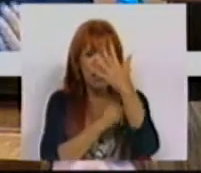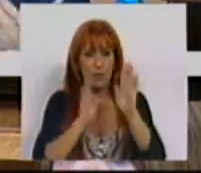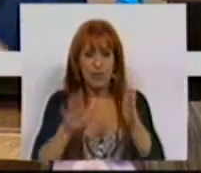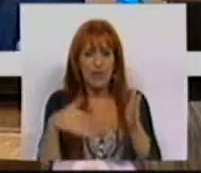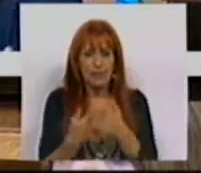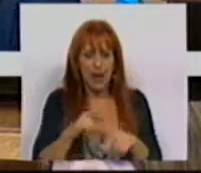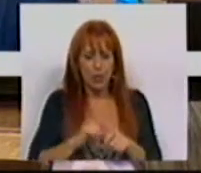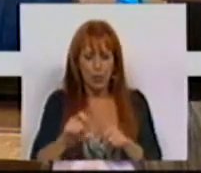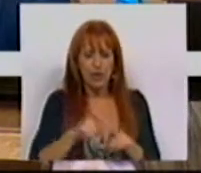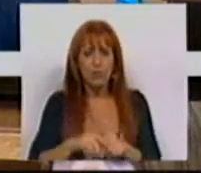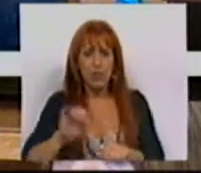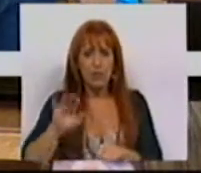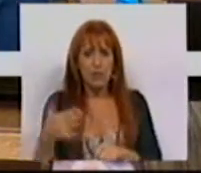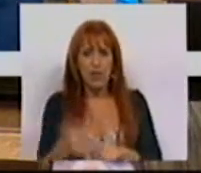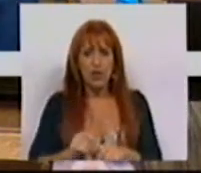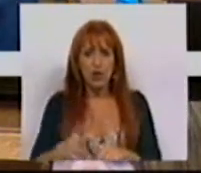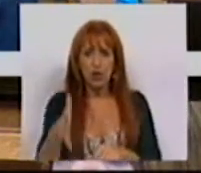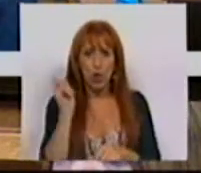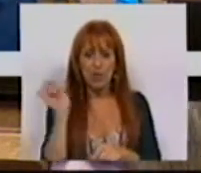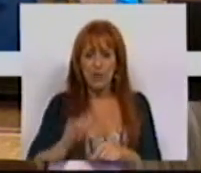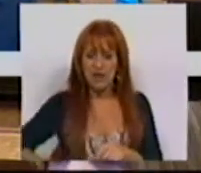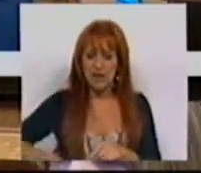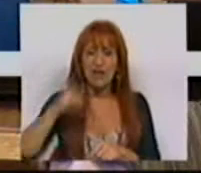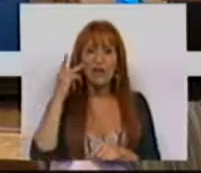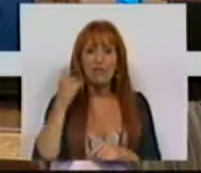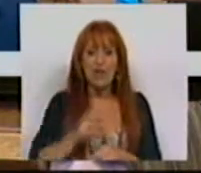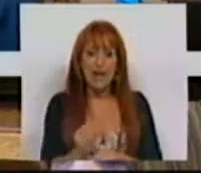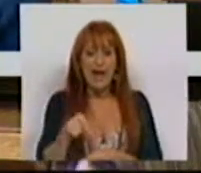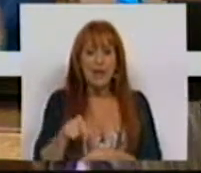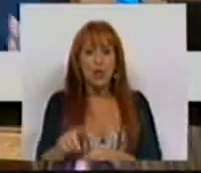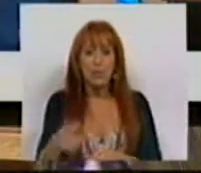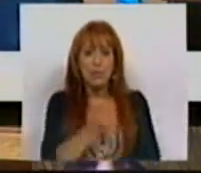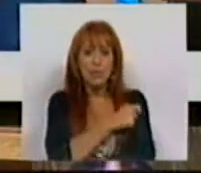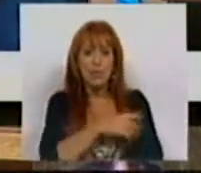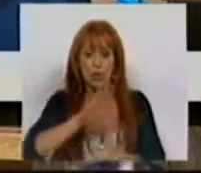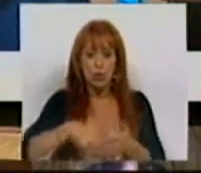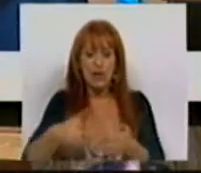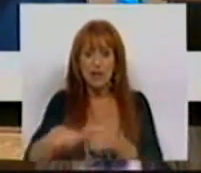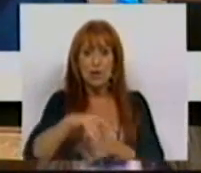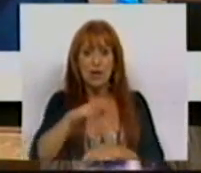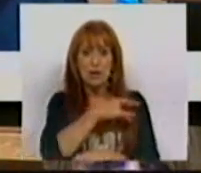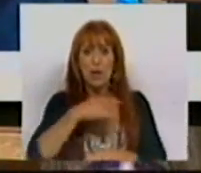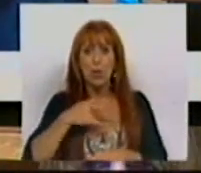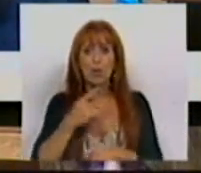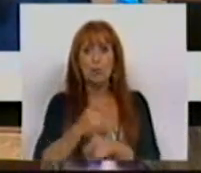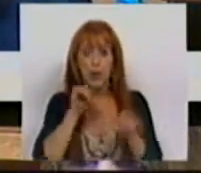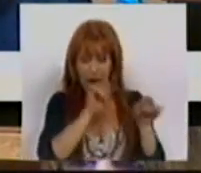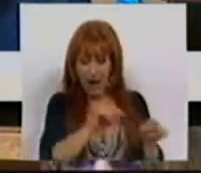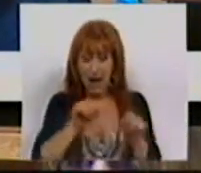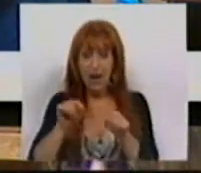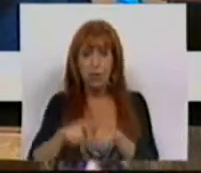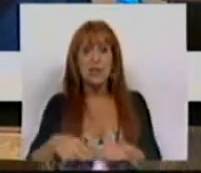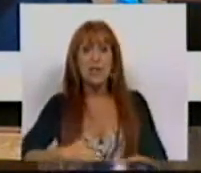dadas durante os primeiros 12 meses de vida de uma criança no Plano Nacional de Saúde. Porque elas